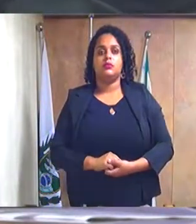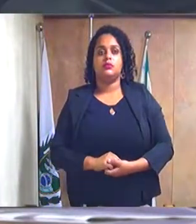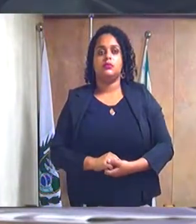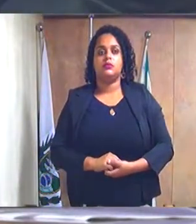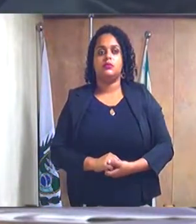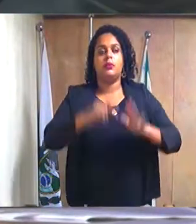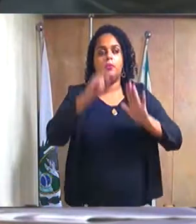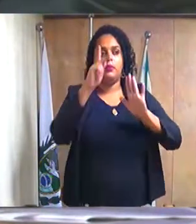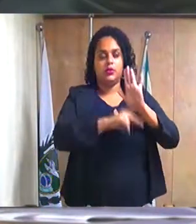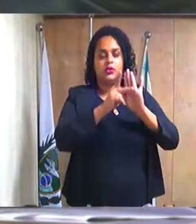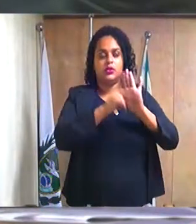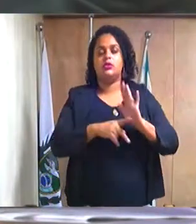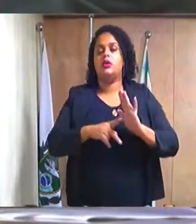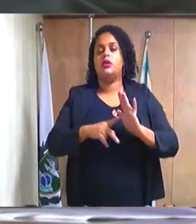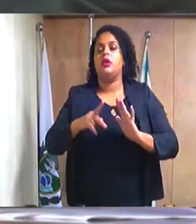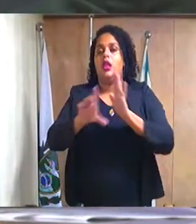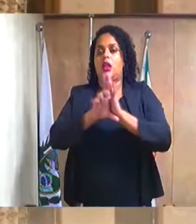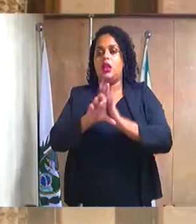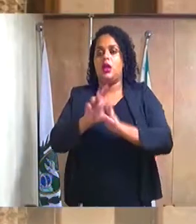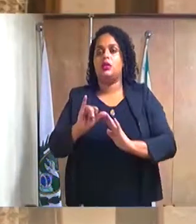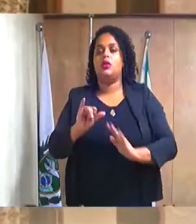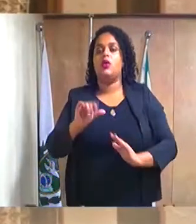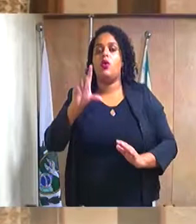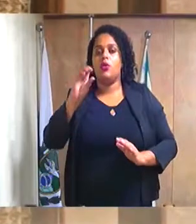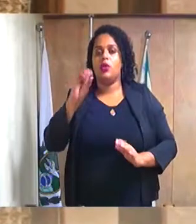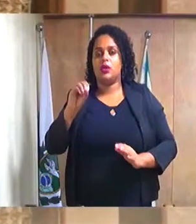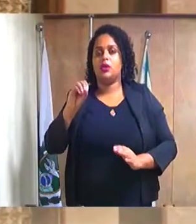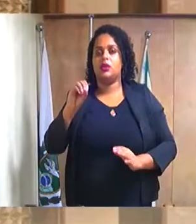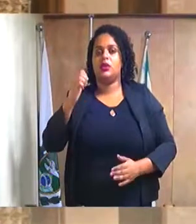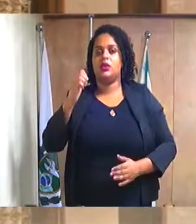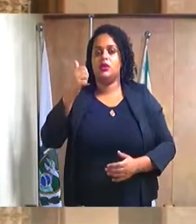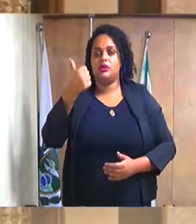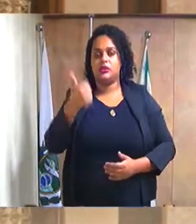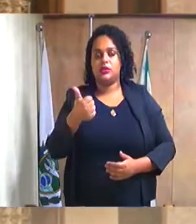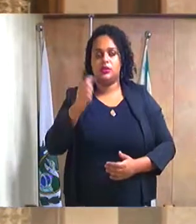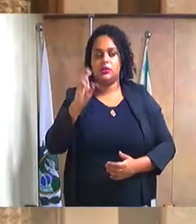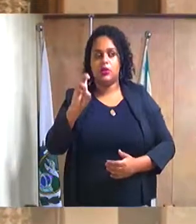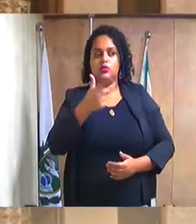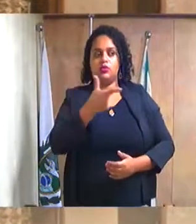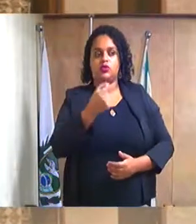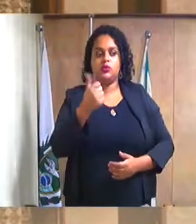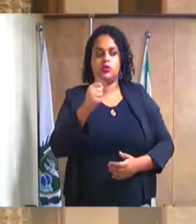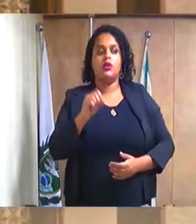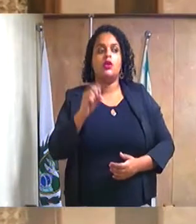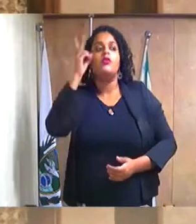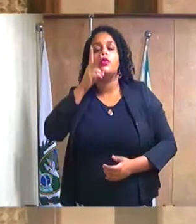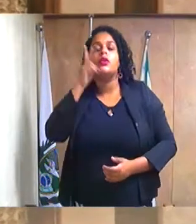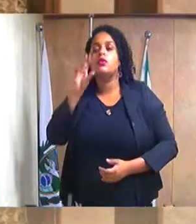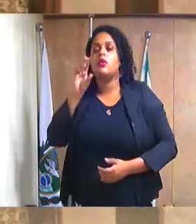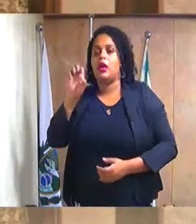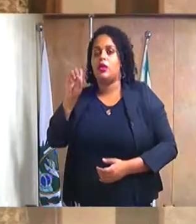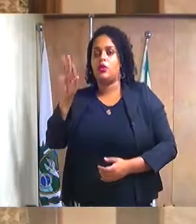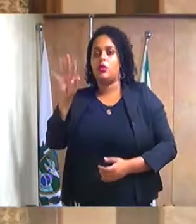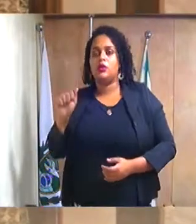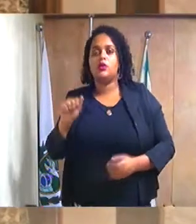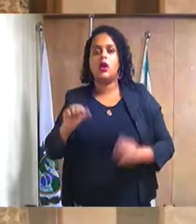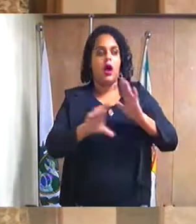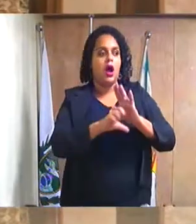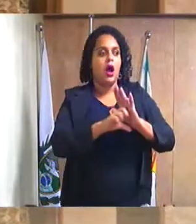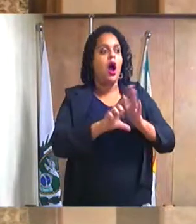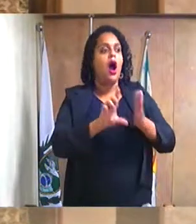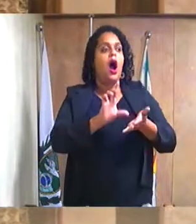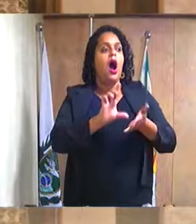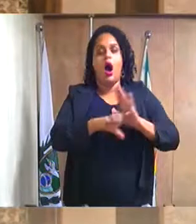Projeto de Lei 085, barra 2019, do excelentíssimo vereador Eduardo Moreira da Silva, alterando o artigo 1º da Lei nº 2